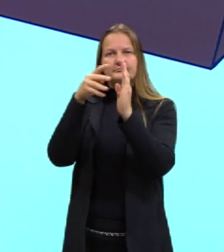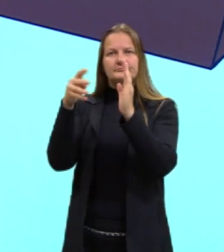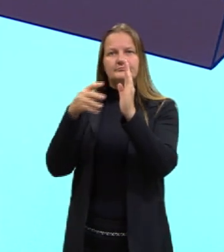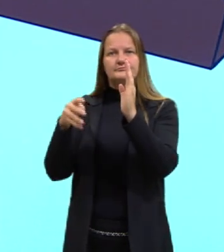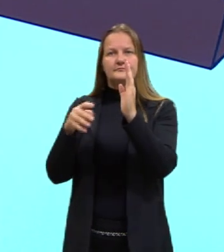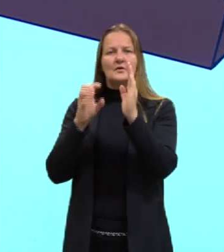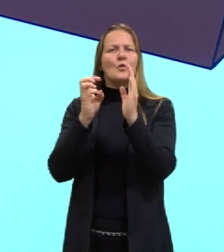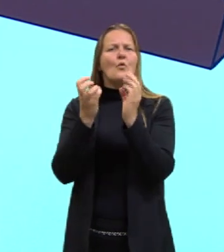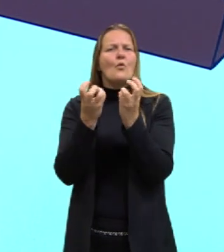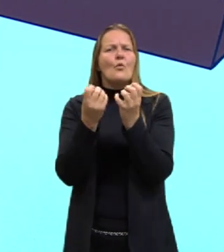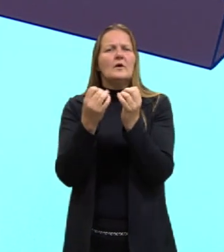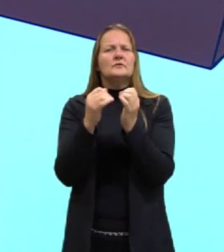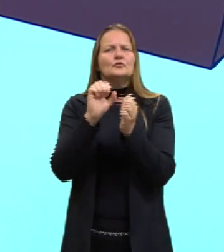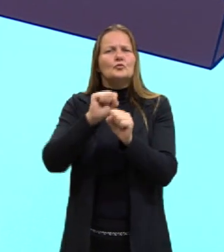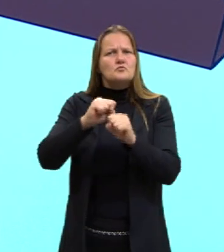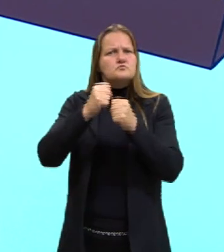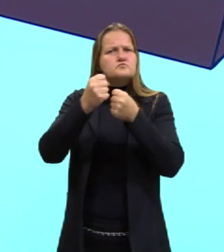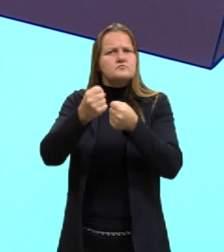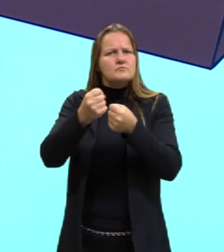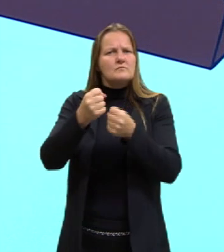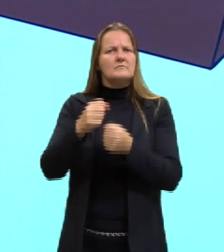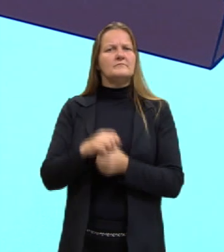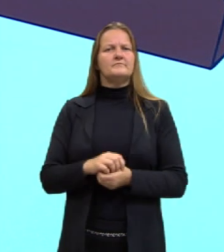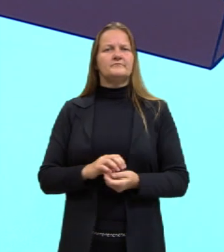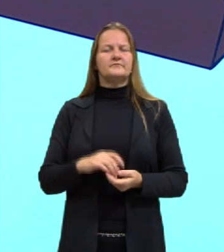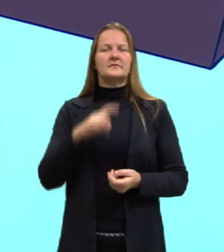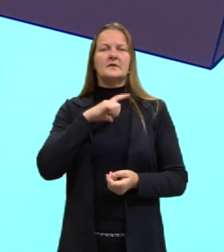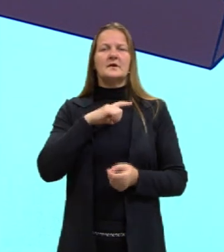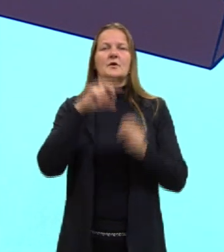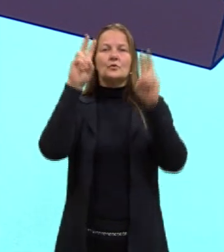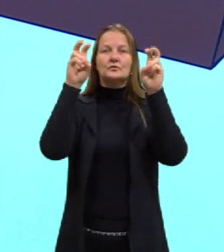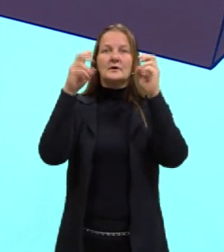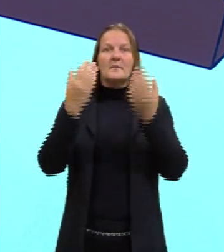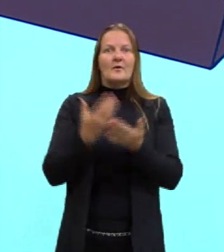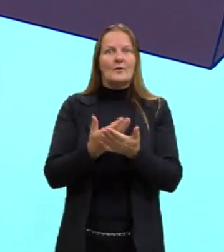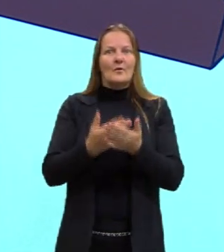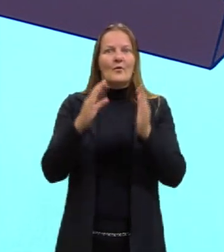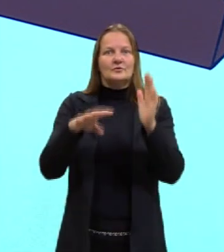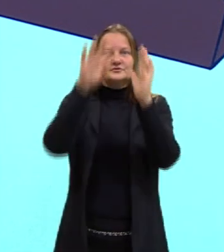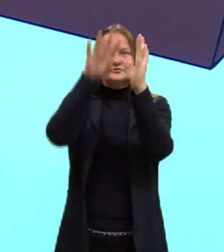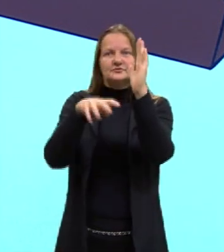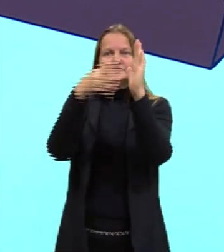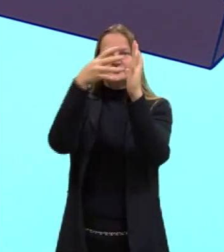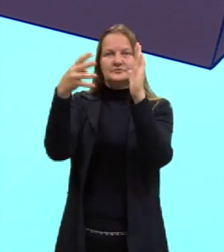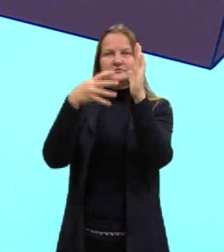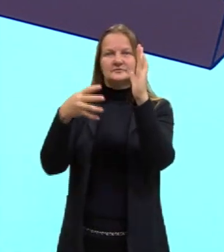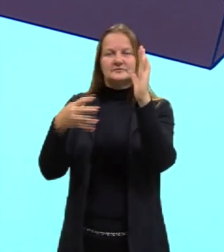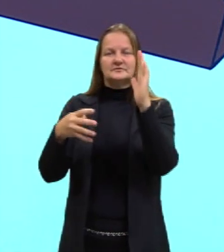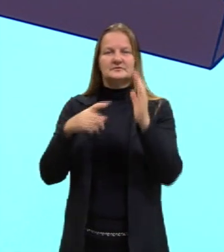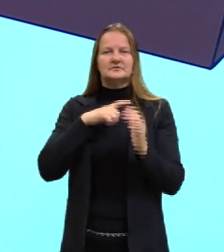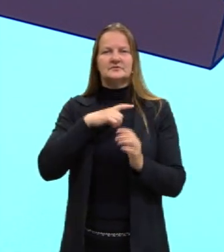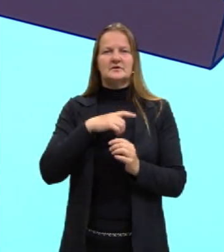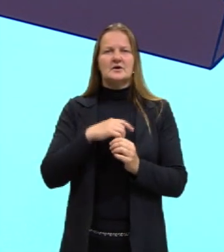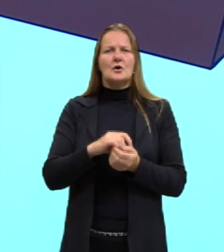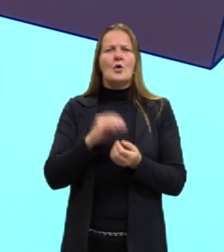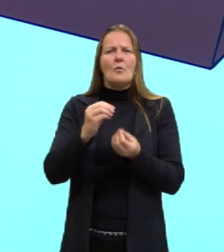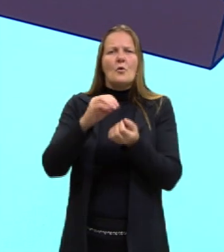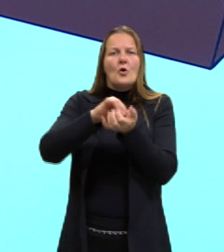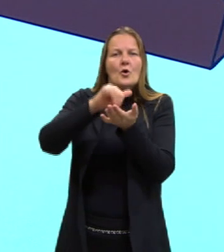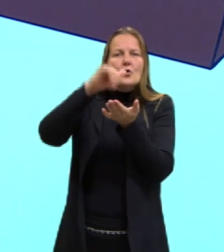Valor energético na tabela. Que é um dos assuntos que a gente vai falar hoje. Aí está, valor energético,